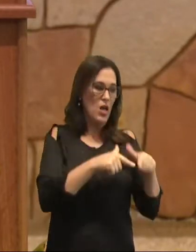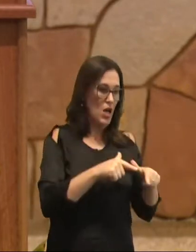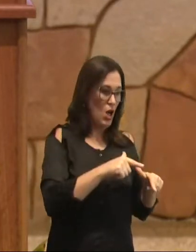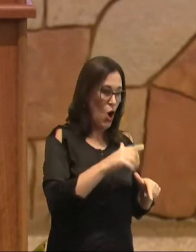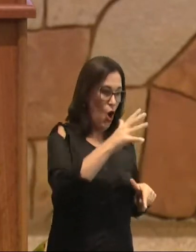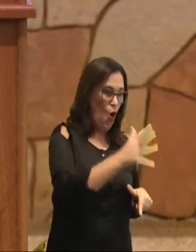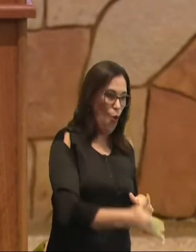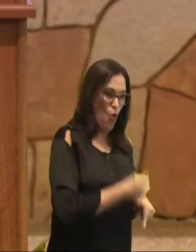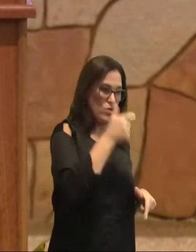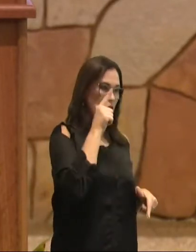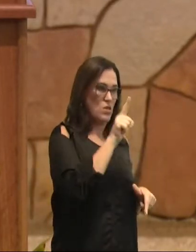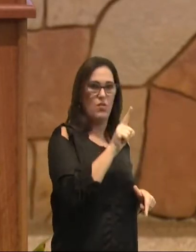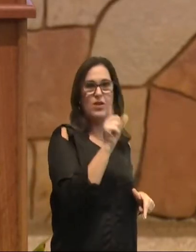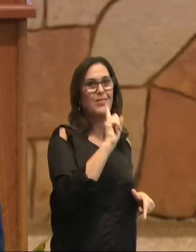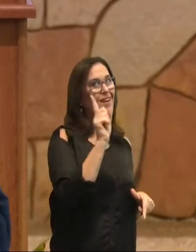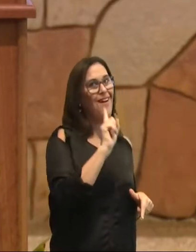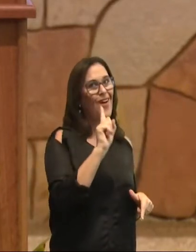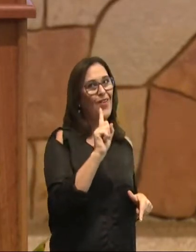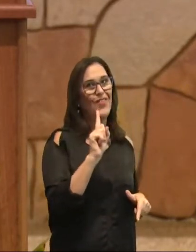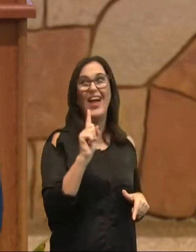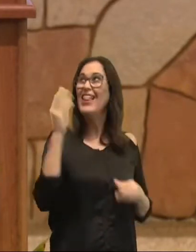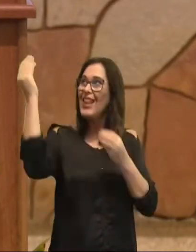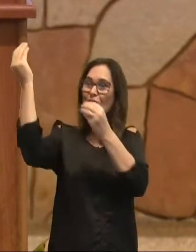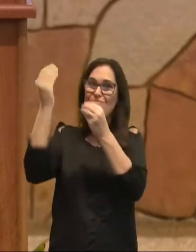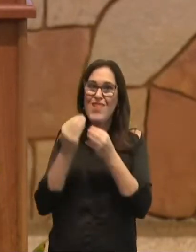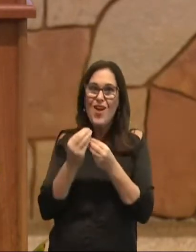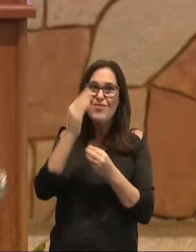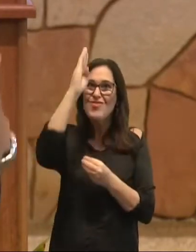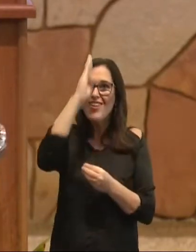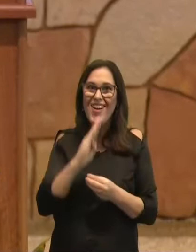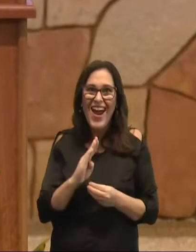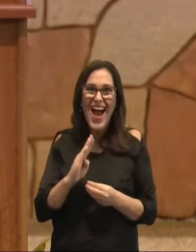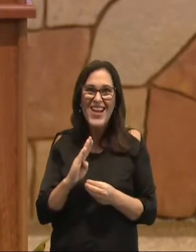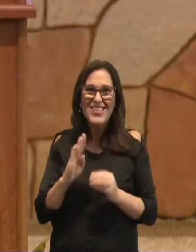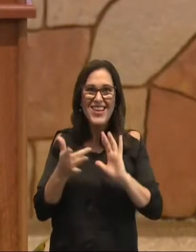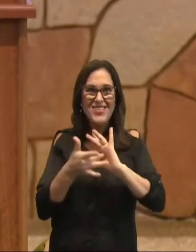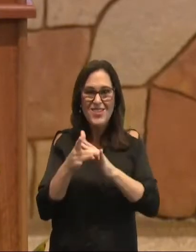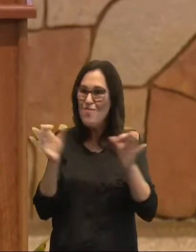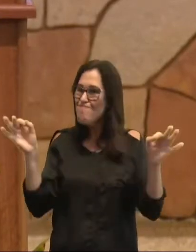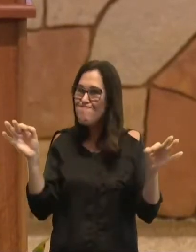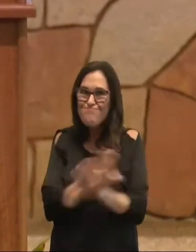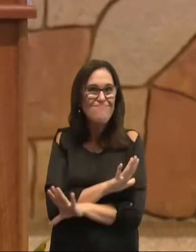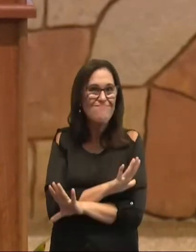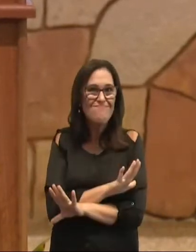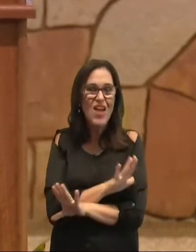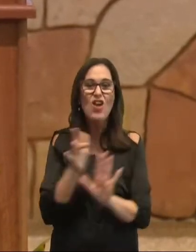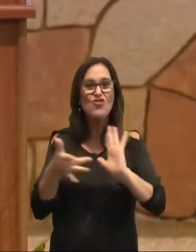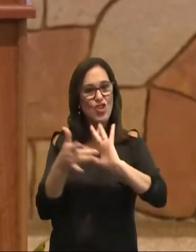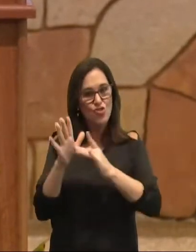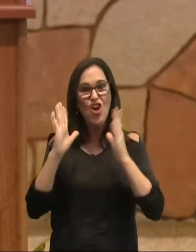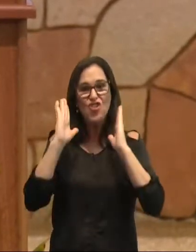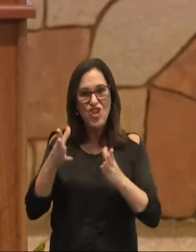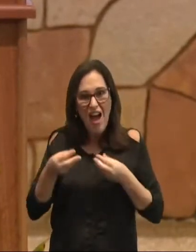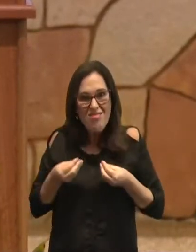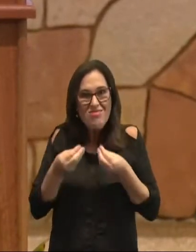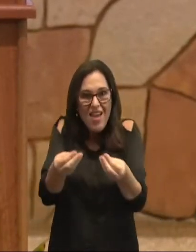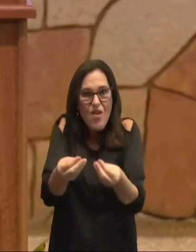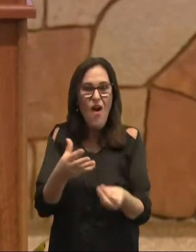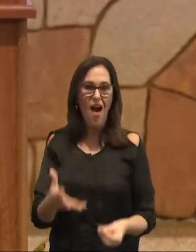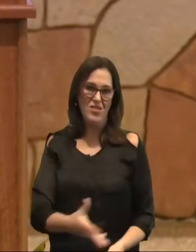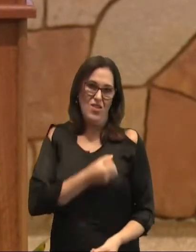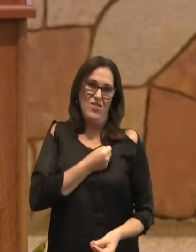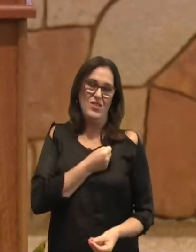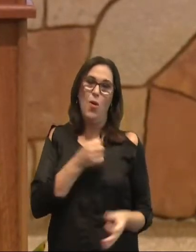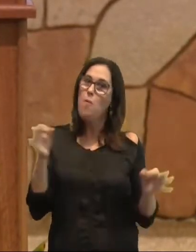salvação, em Jesus, que Deus, em Jesus, cumpriu, todos os requerimentos, tudo que nós precisávamos,